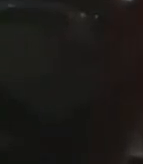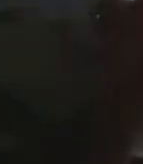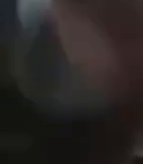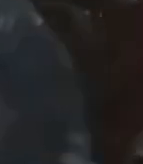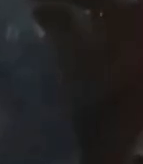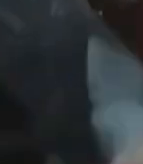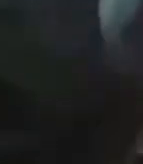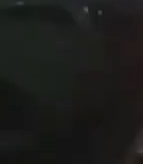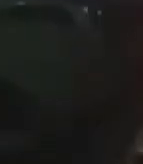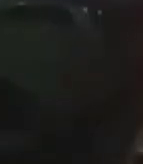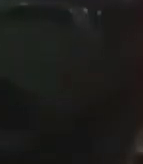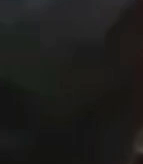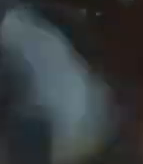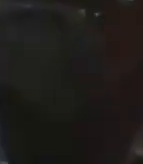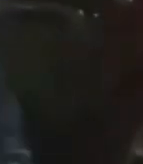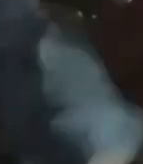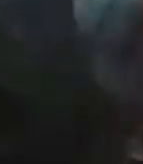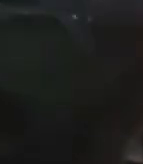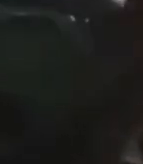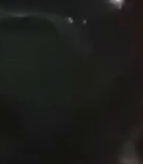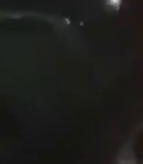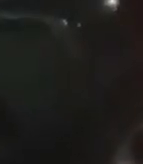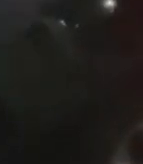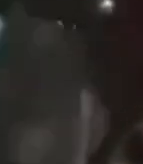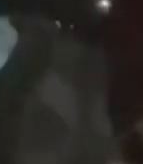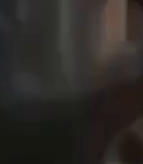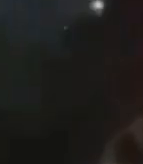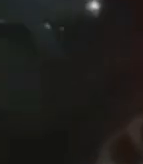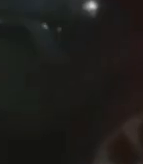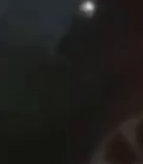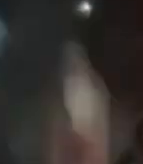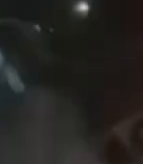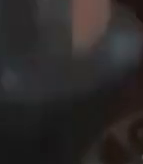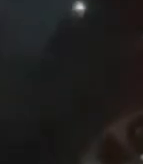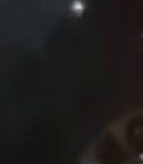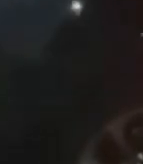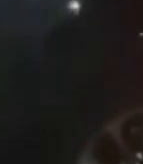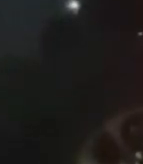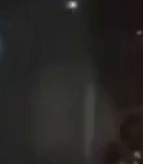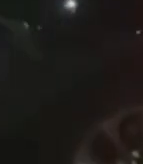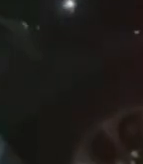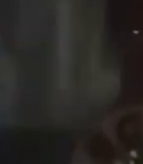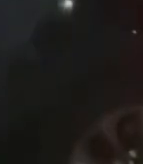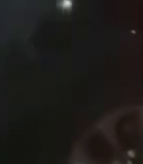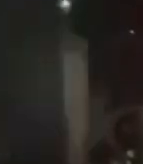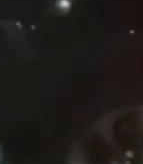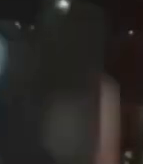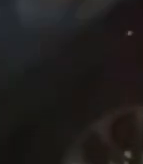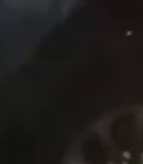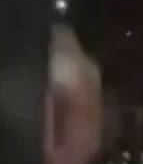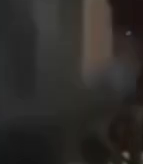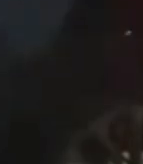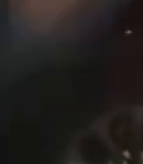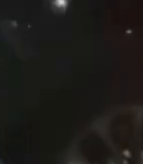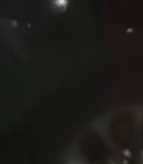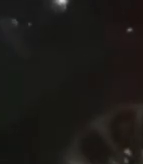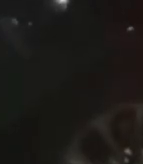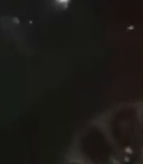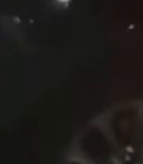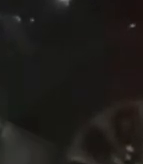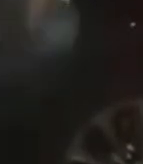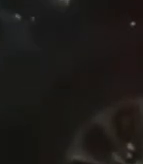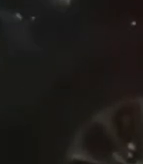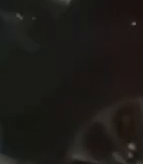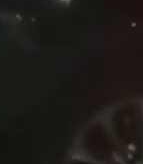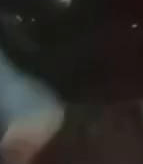deputados estaduais, deputados federais, para a equipe da polícia militar do estado, para a equipe da polícia civil do estado